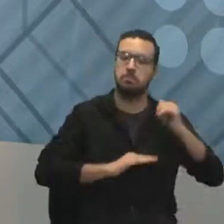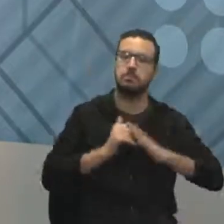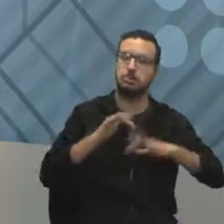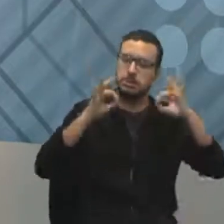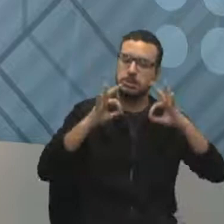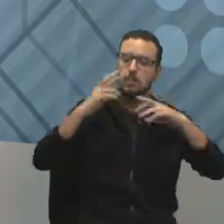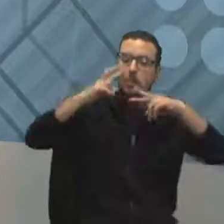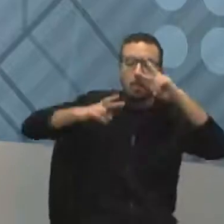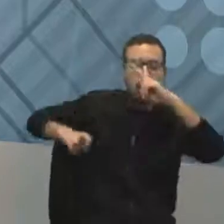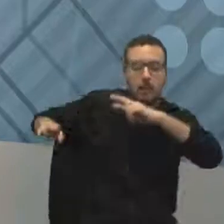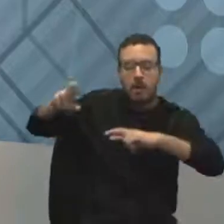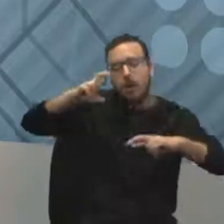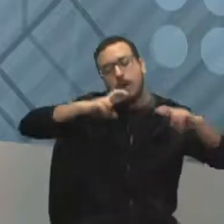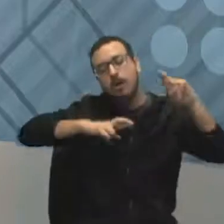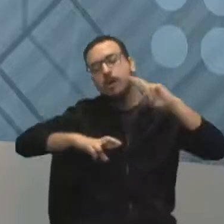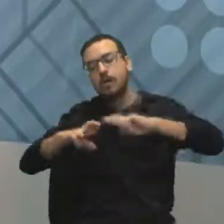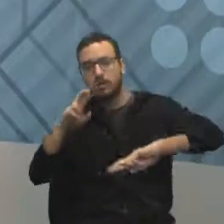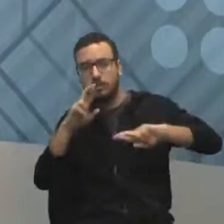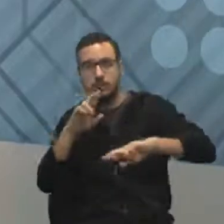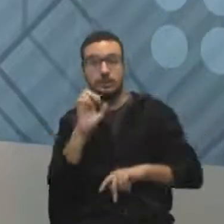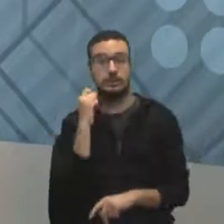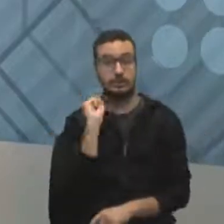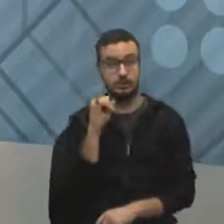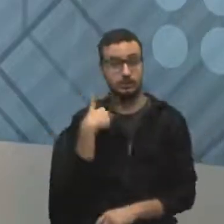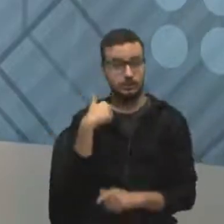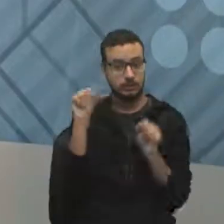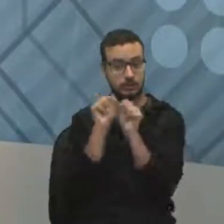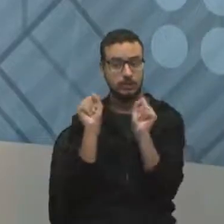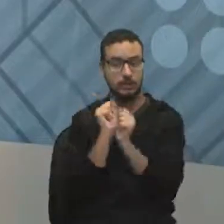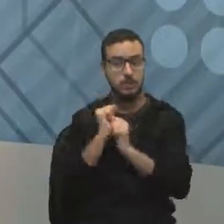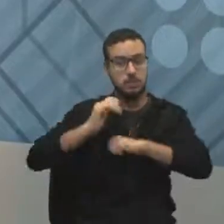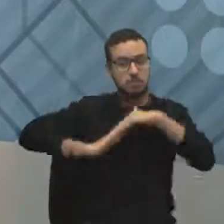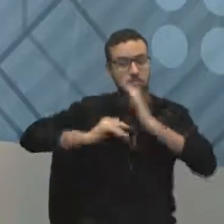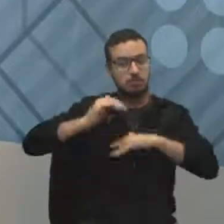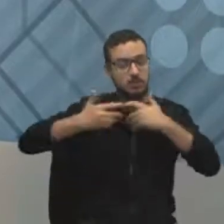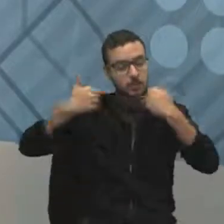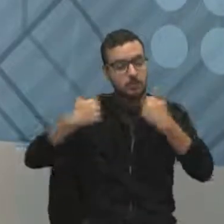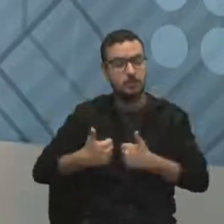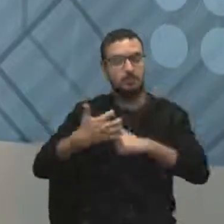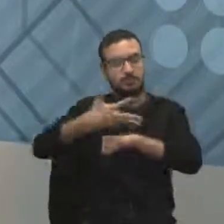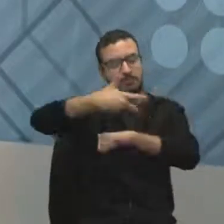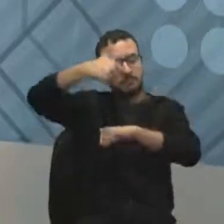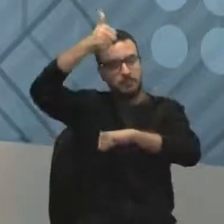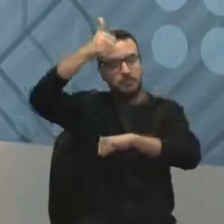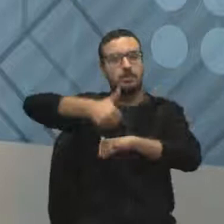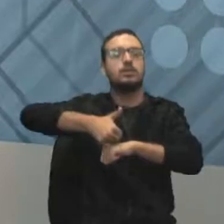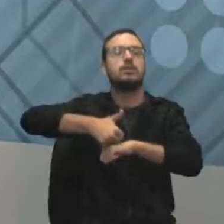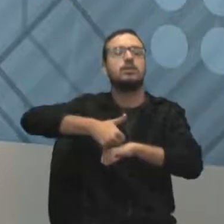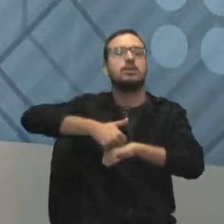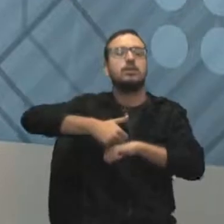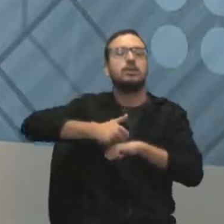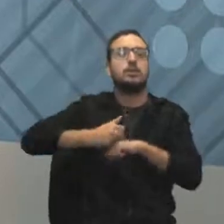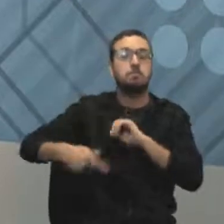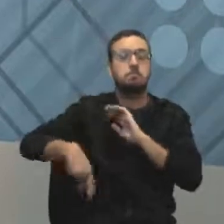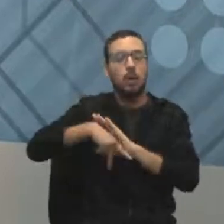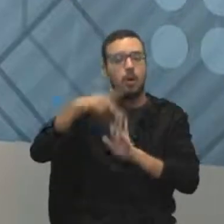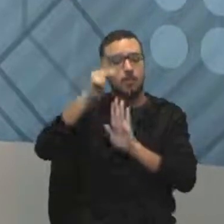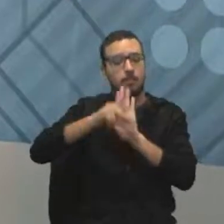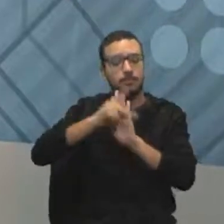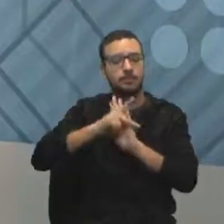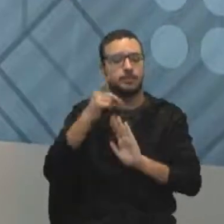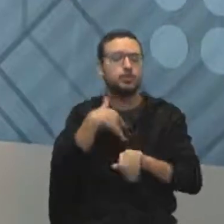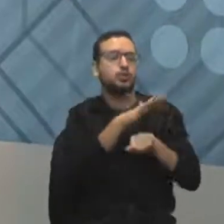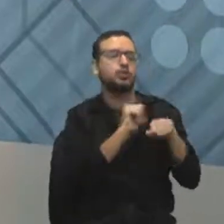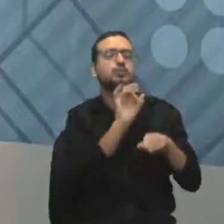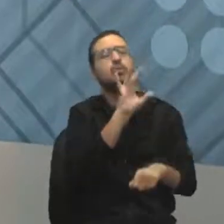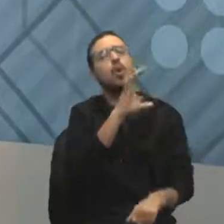auditoria. Quando eu for trabalhar com profissionais de qualidade que vêm para aqui, só para certificar para o nosso projeto, eu vou chamar ele